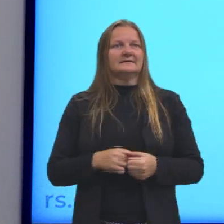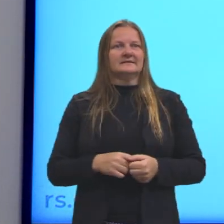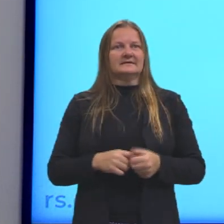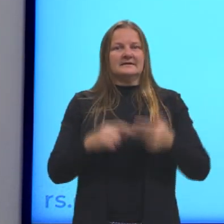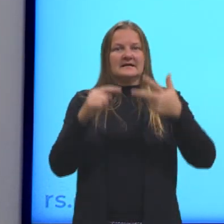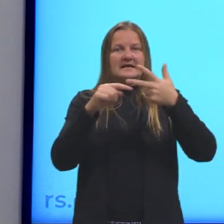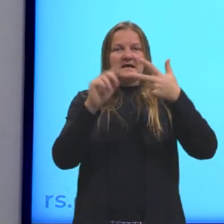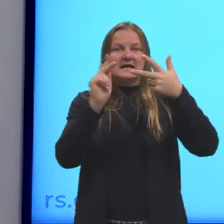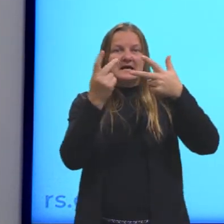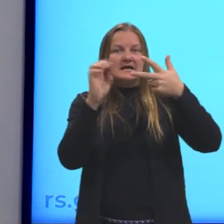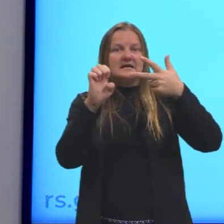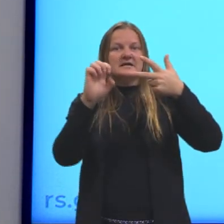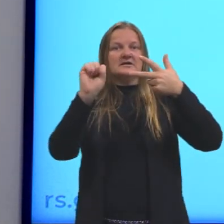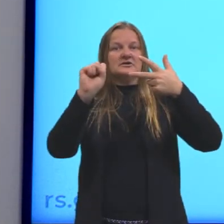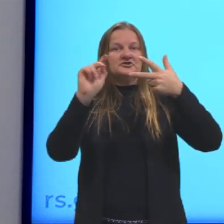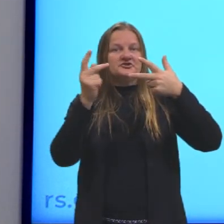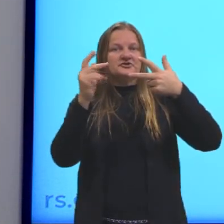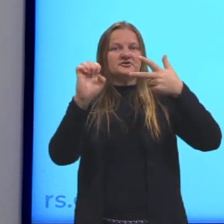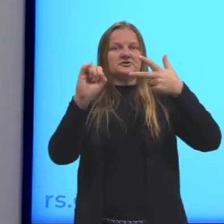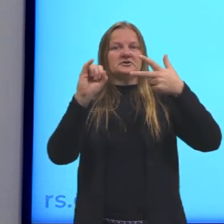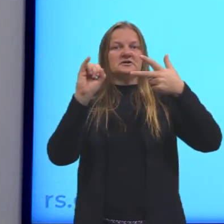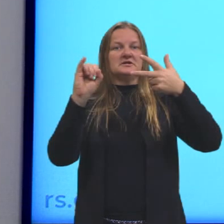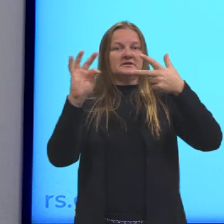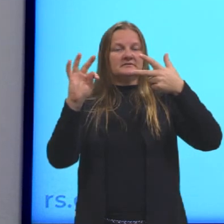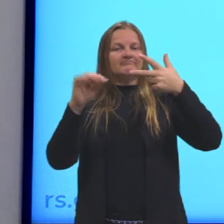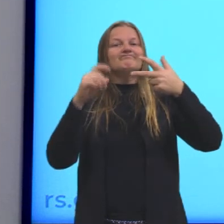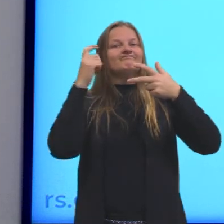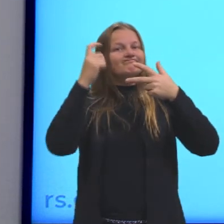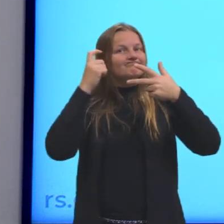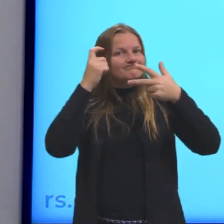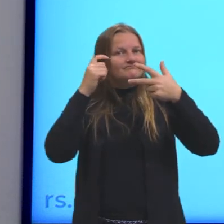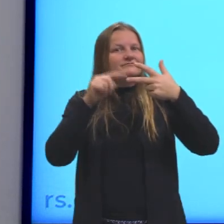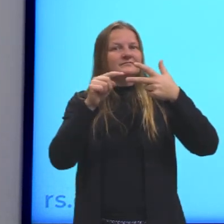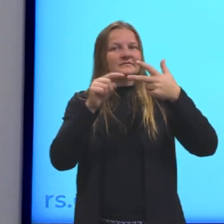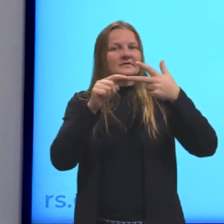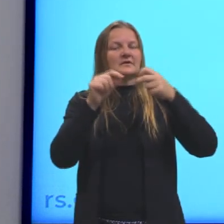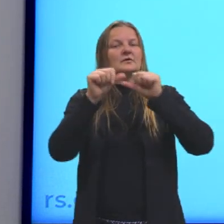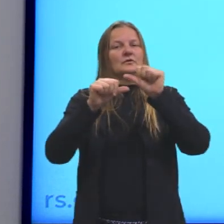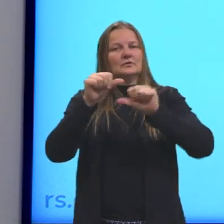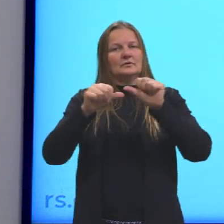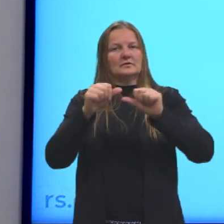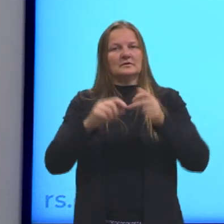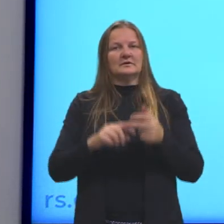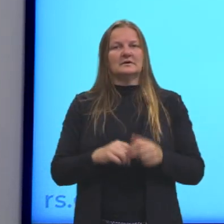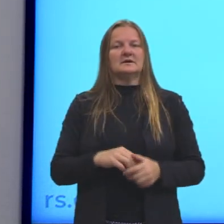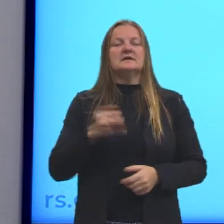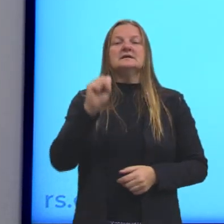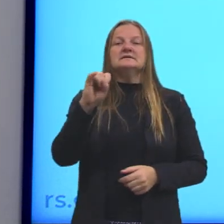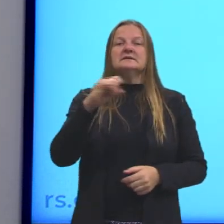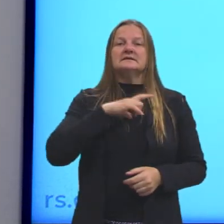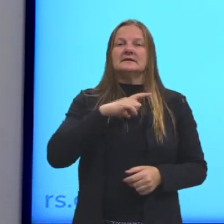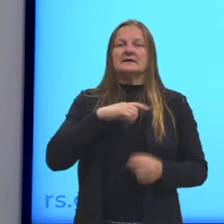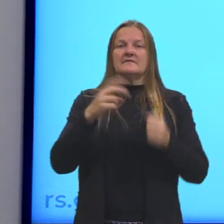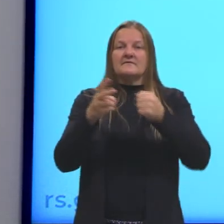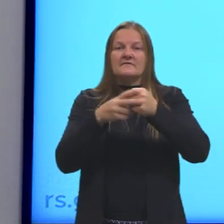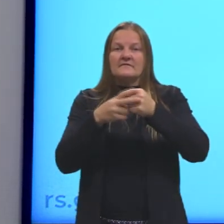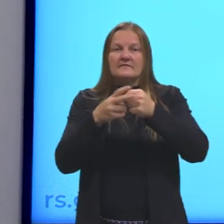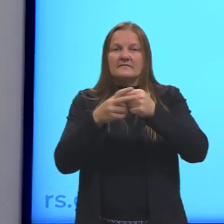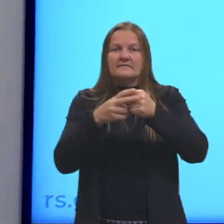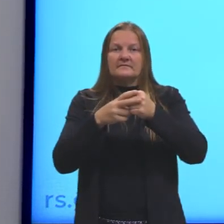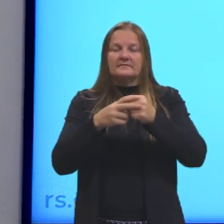ele sofre modificações. E que modificações são essas? Se eu tiver um verbo